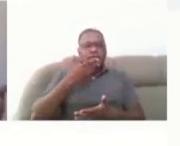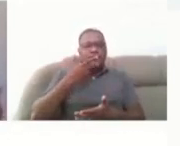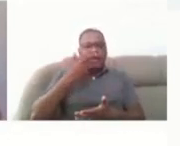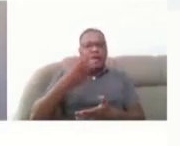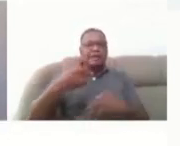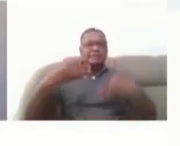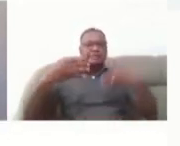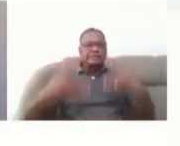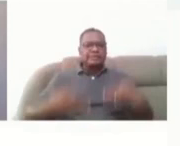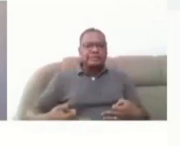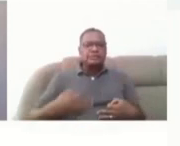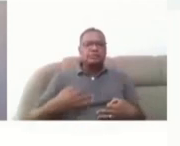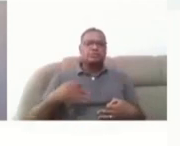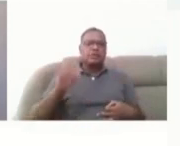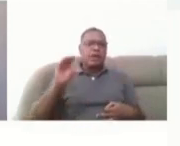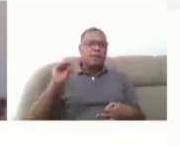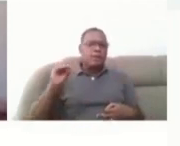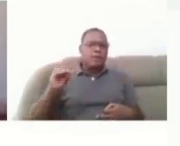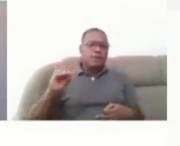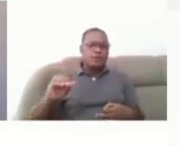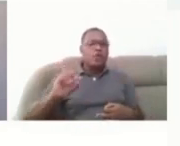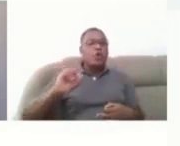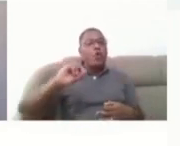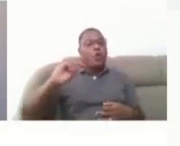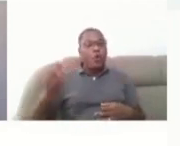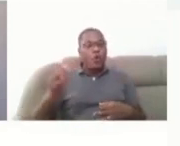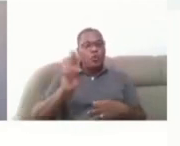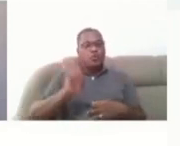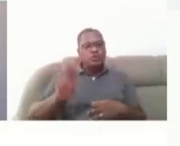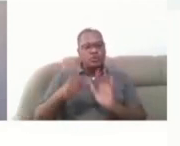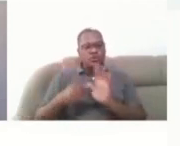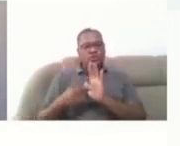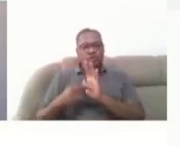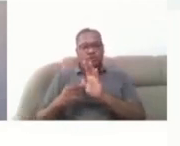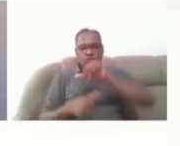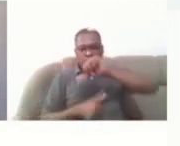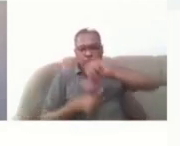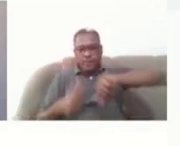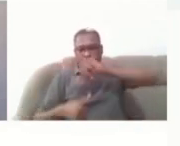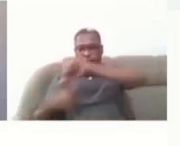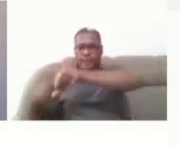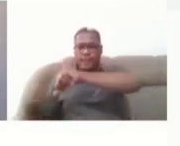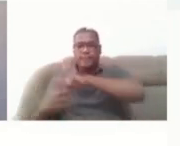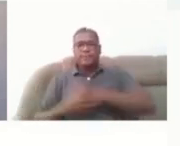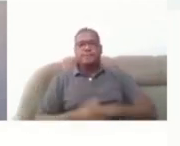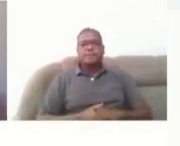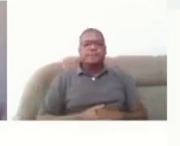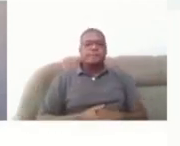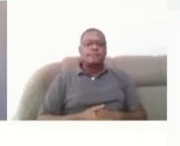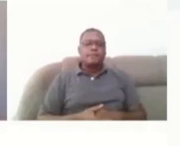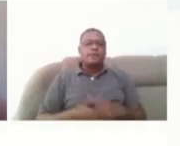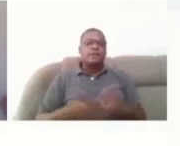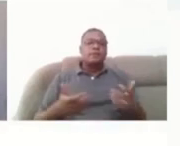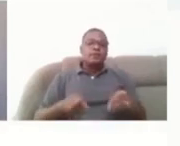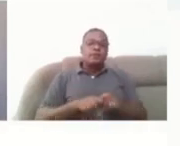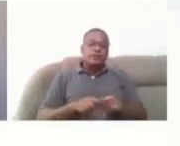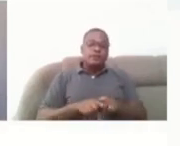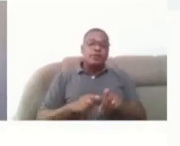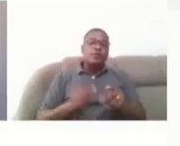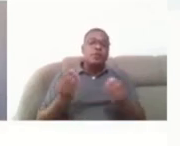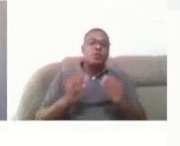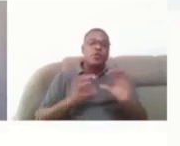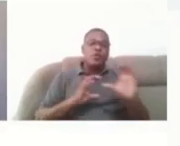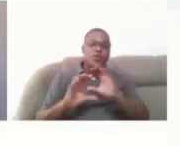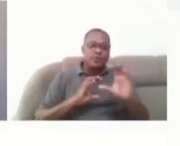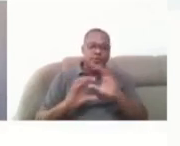ou, então, utilizar depois softwares para corrigir a legenda. Em relação à comunicabilidade e o desenho universal